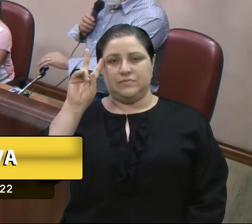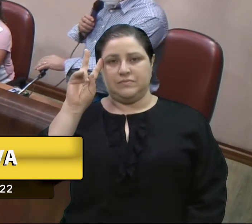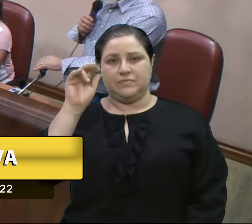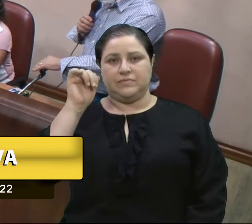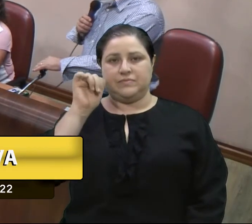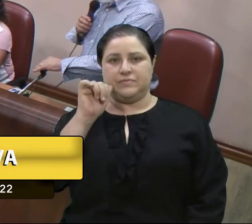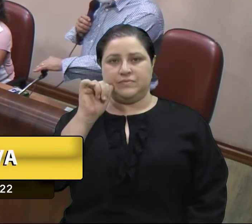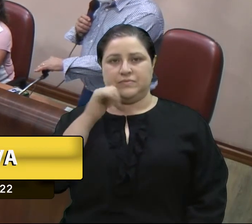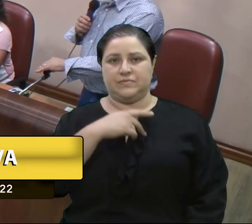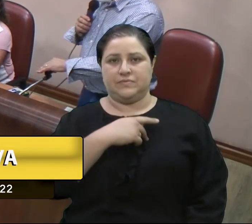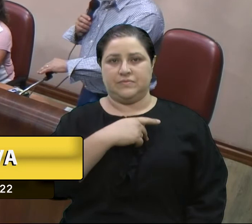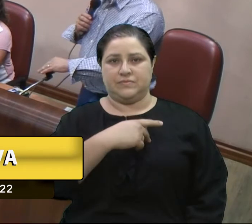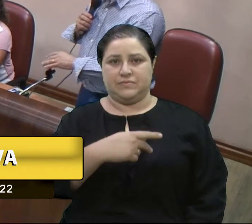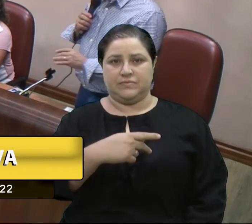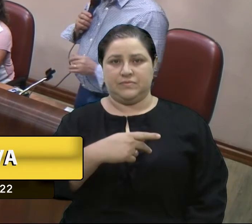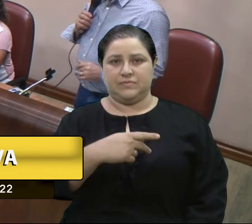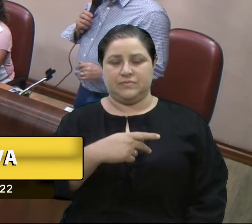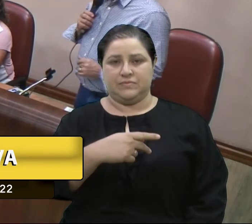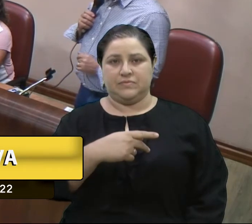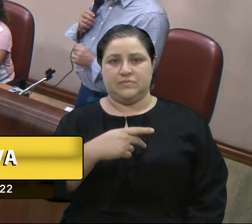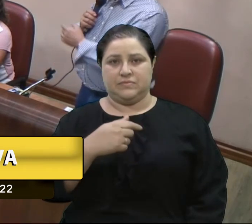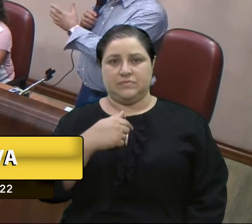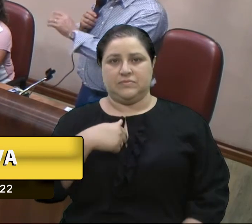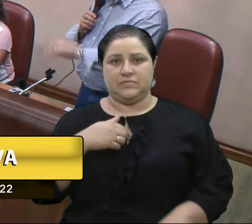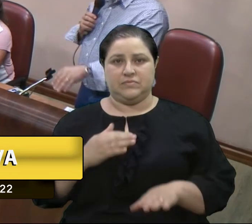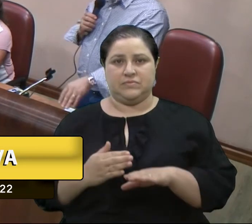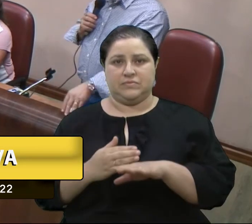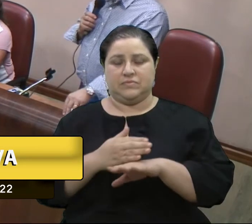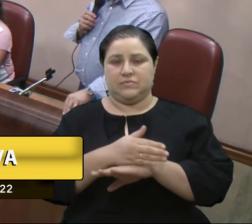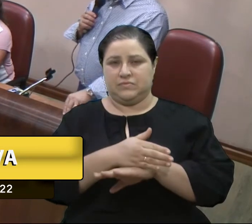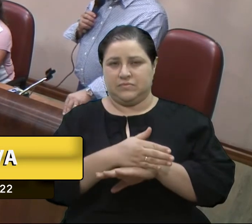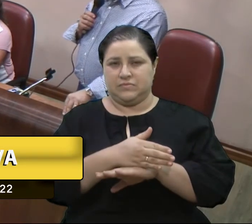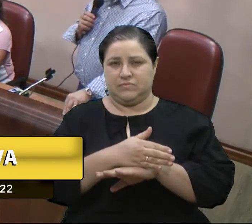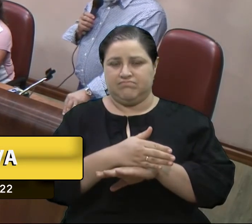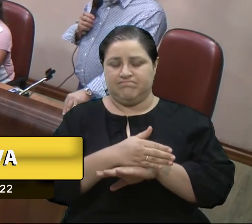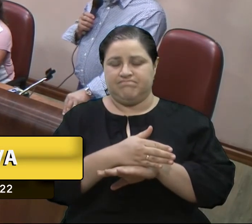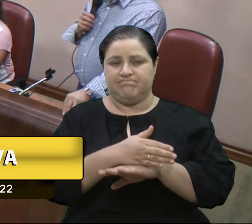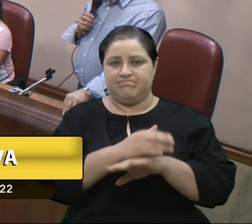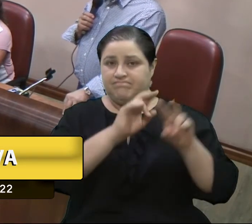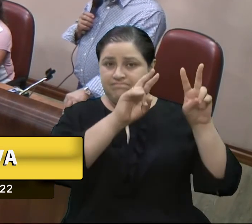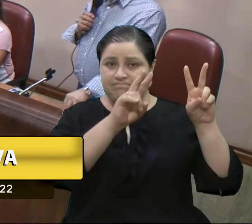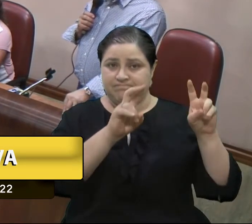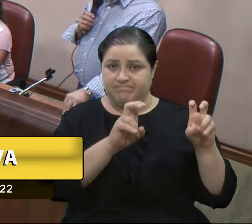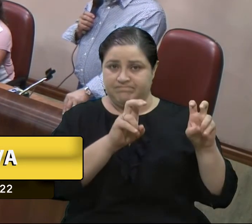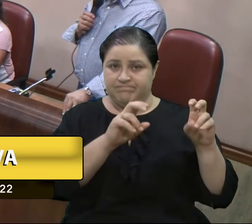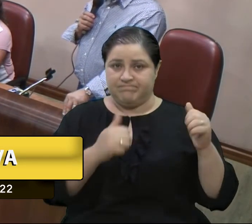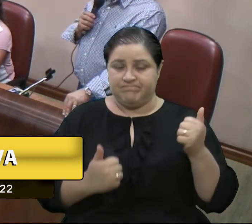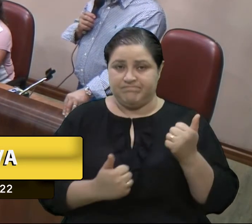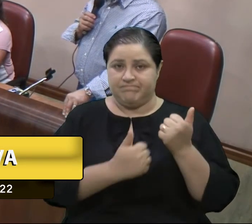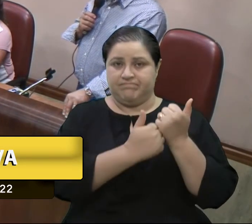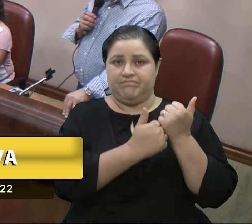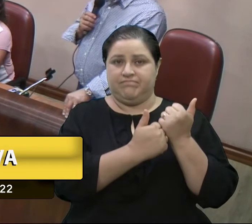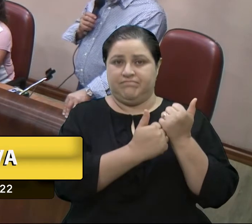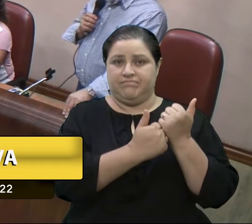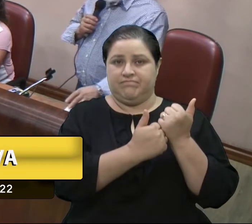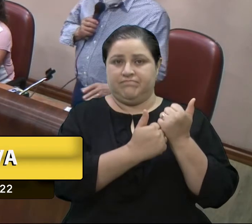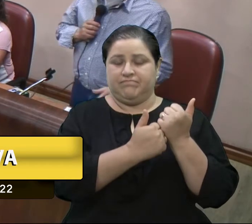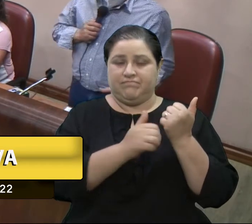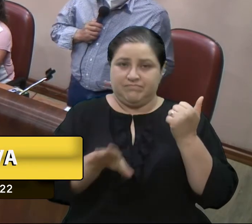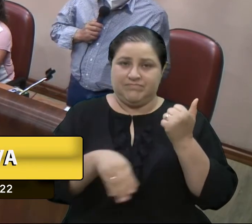Presidenta, eu vou adentrar um pouco mais num assunto já abordado aqui pelo colega vereador Juliano Valim.